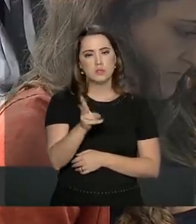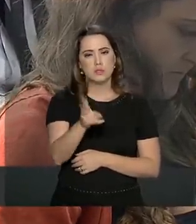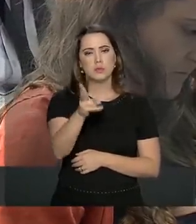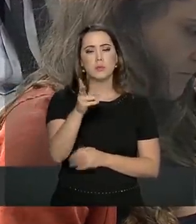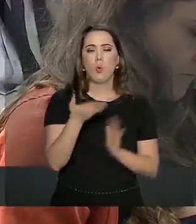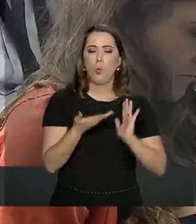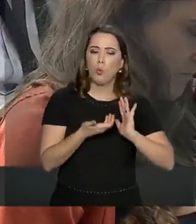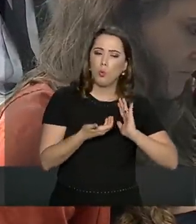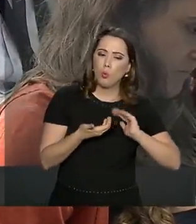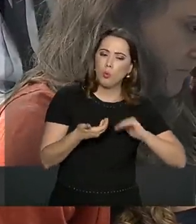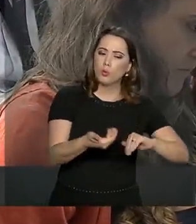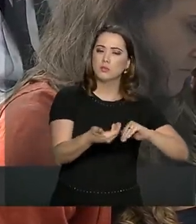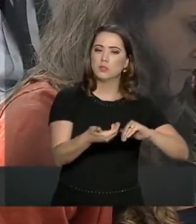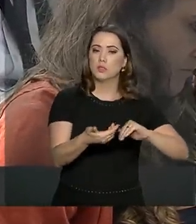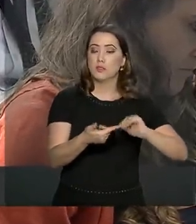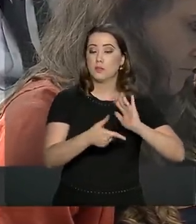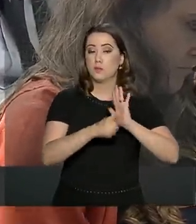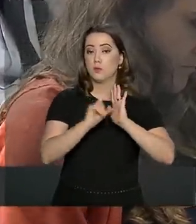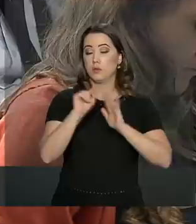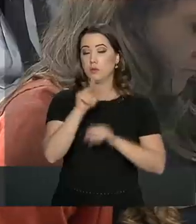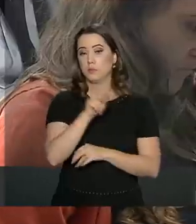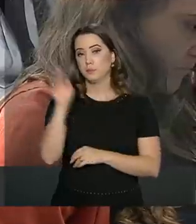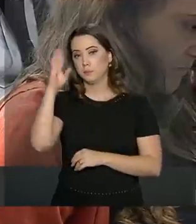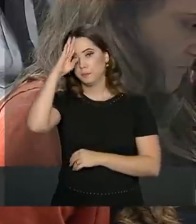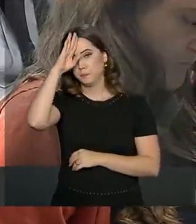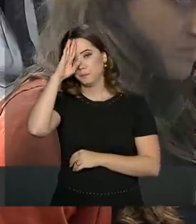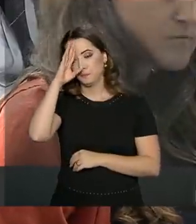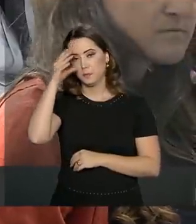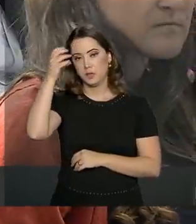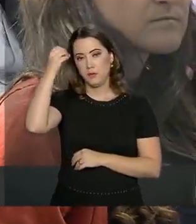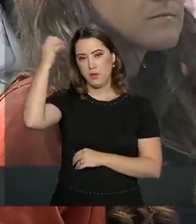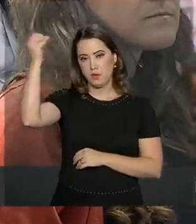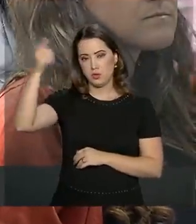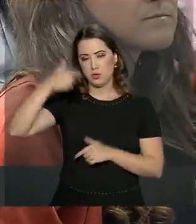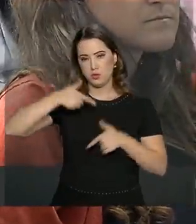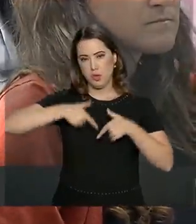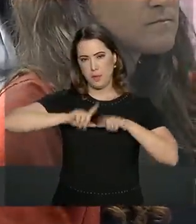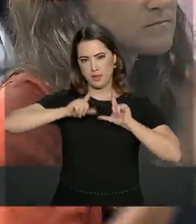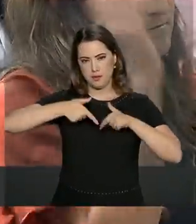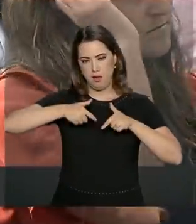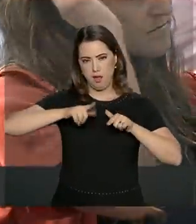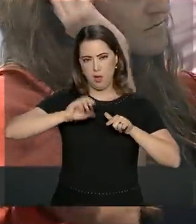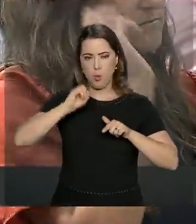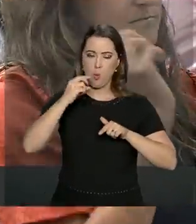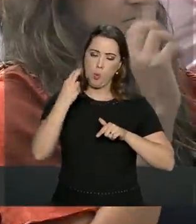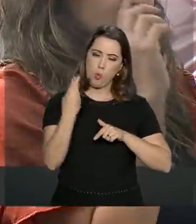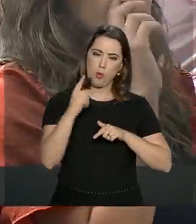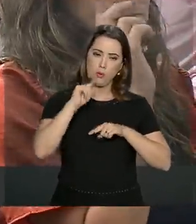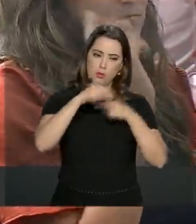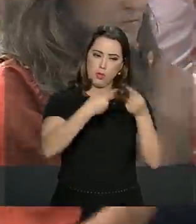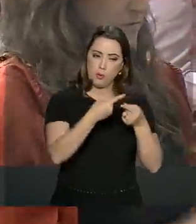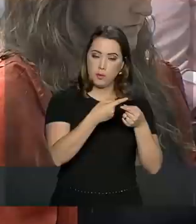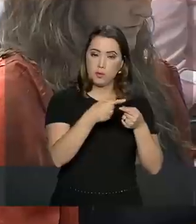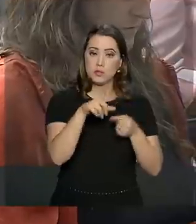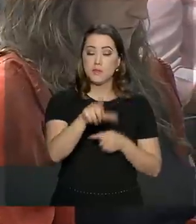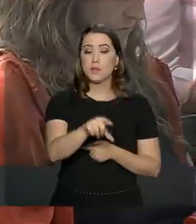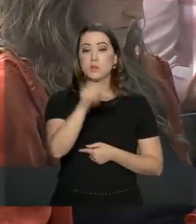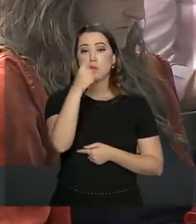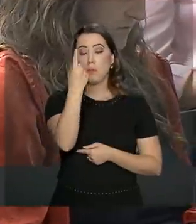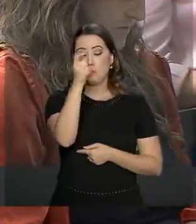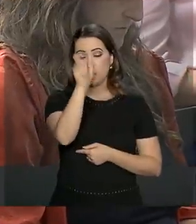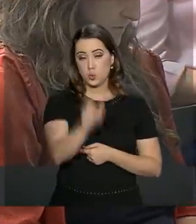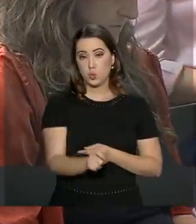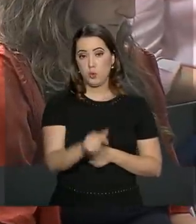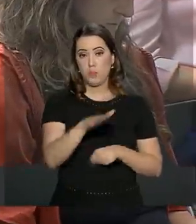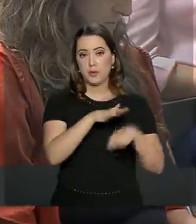com o Congresso, antes do presidente ir a Israel ou mesmo depois ele vai destacar alguém para conversar com o Congresso